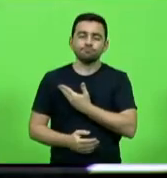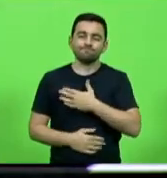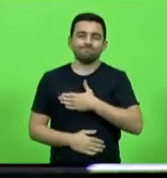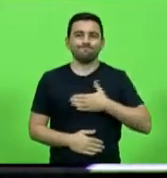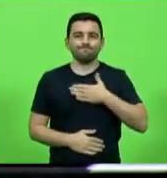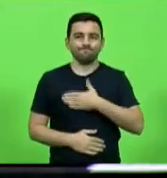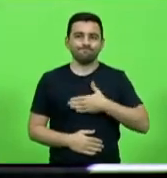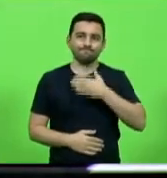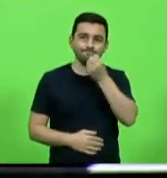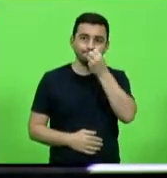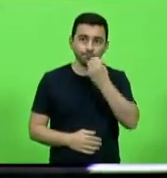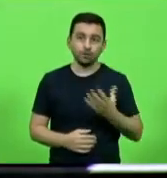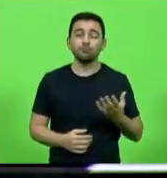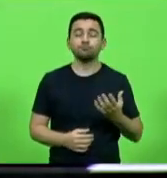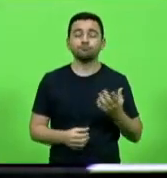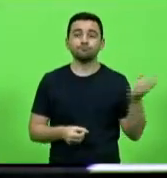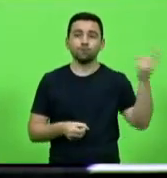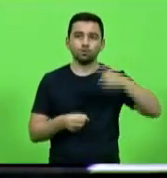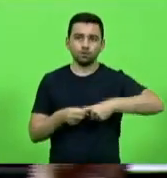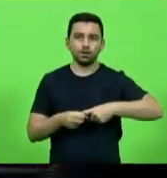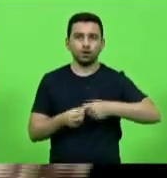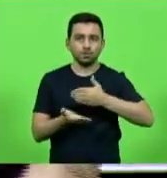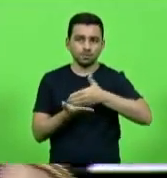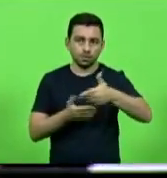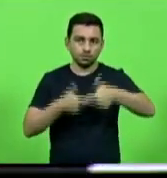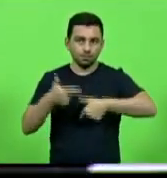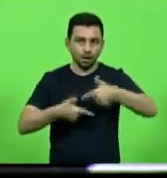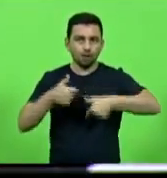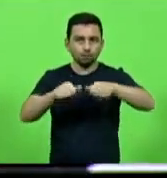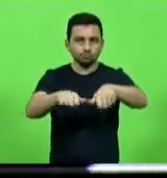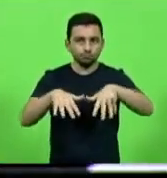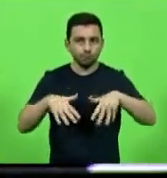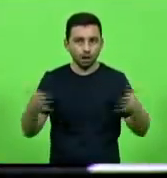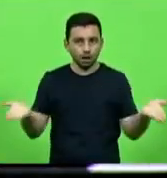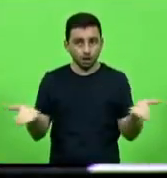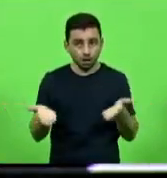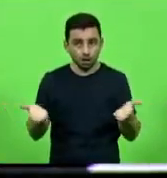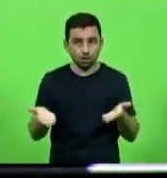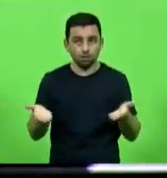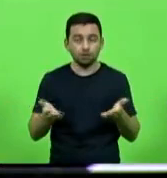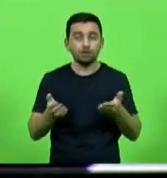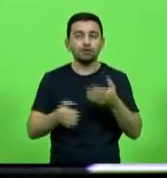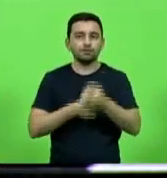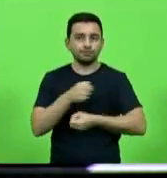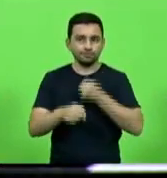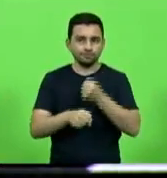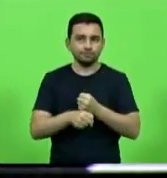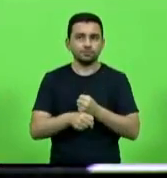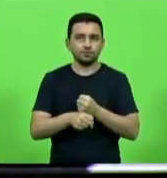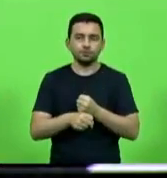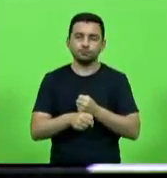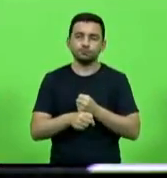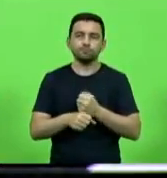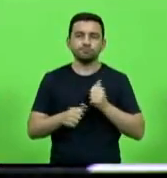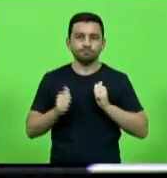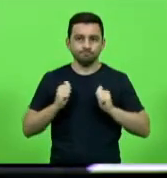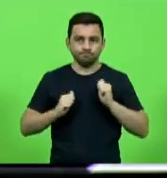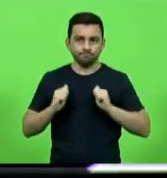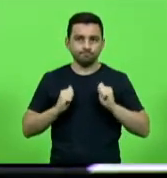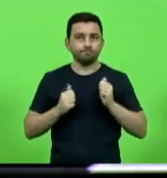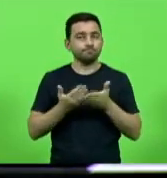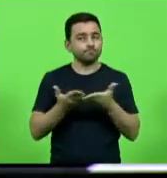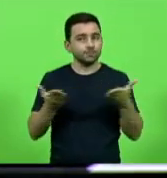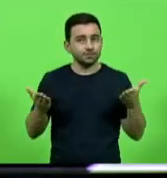a abertura dos trabalhos legislativos deste ano, desejando a todos os parlamentares que nós possamos